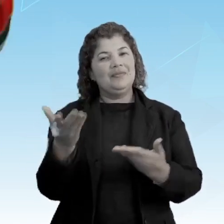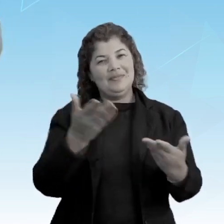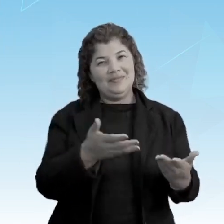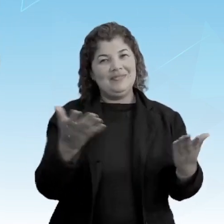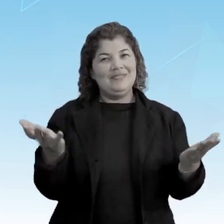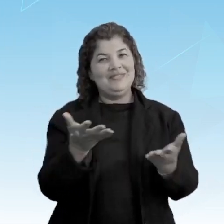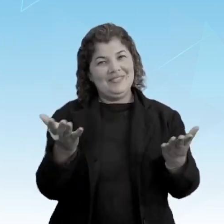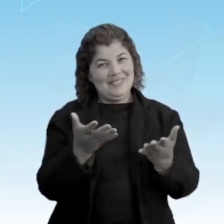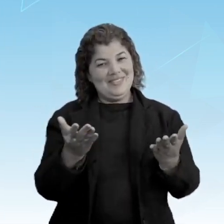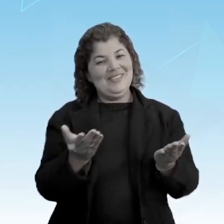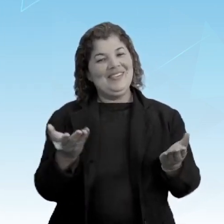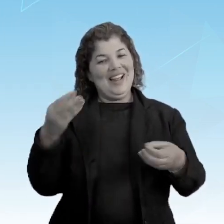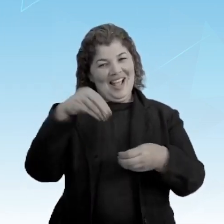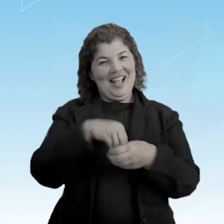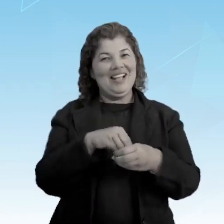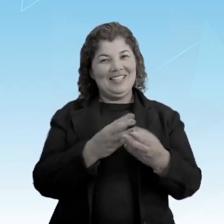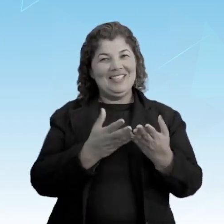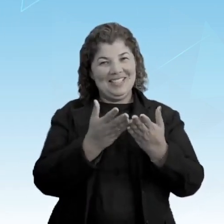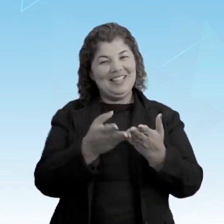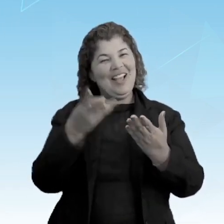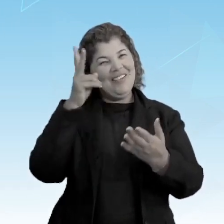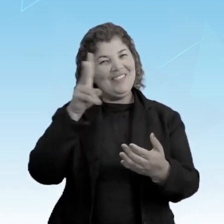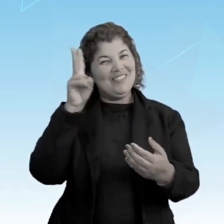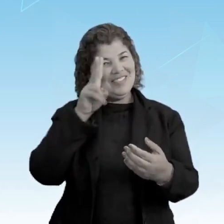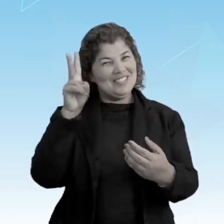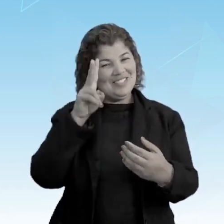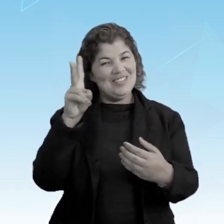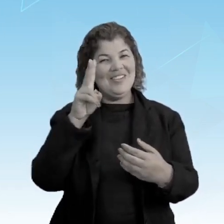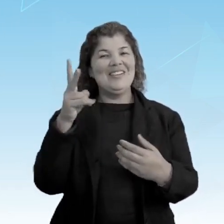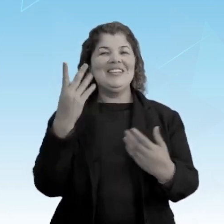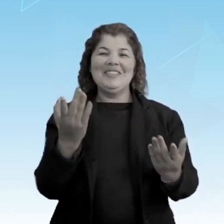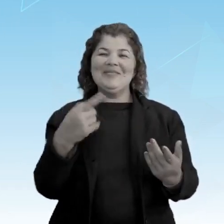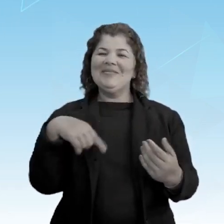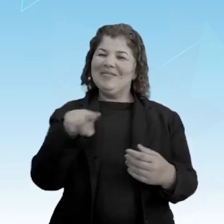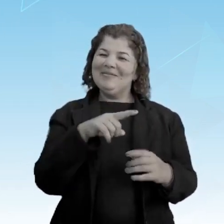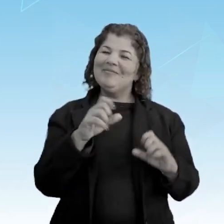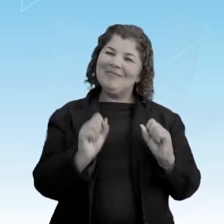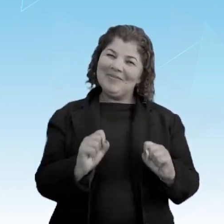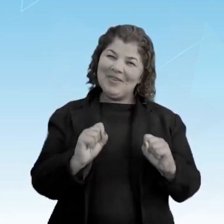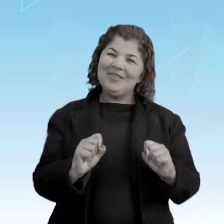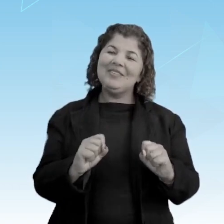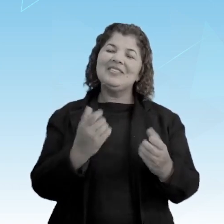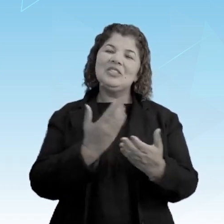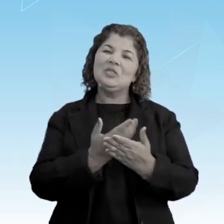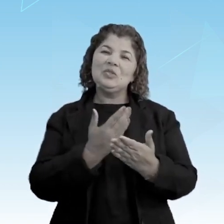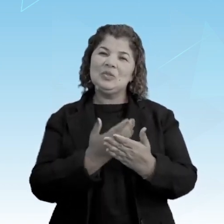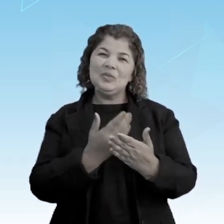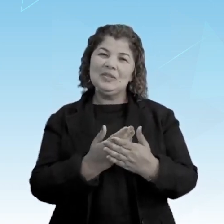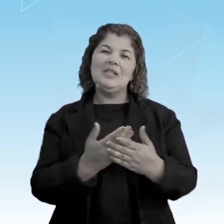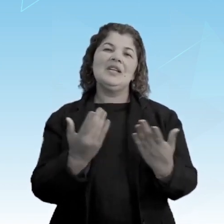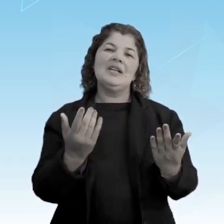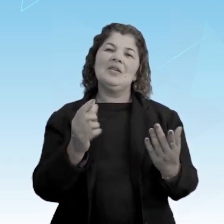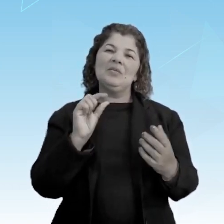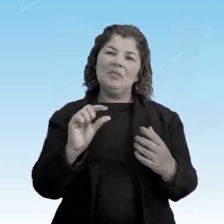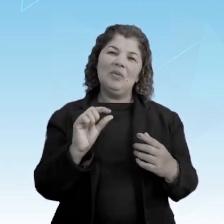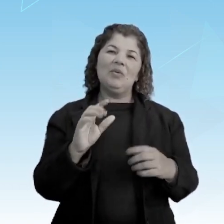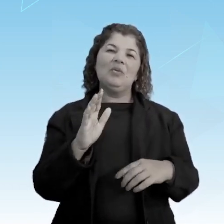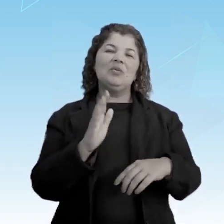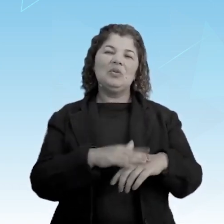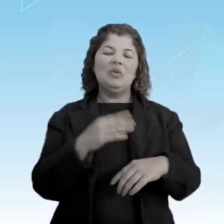entrarem na nossa nave da história para que nós possamos estudar um pouco da